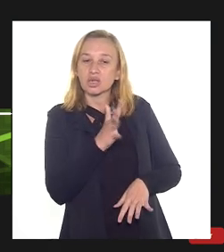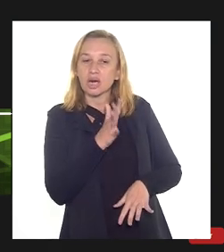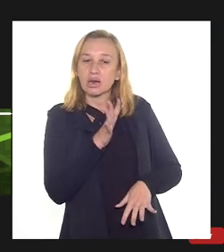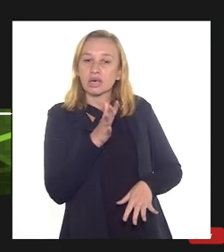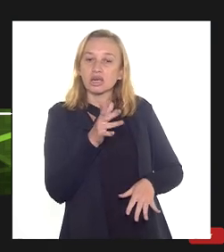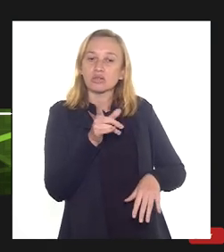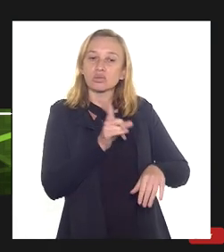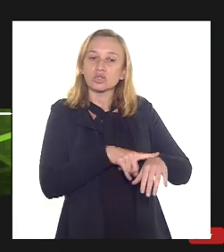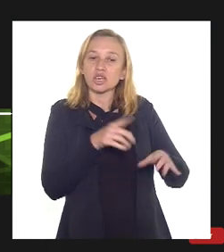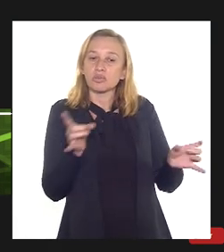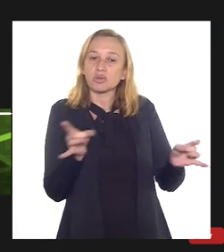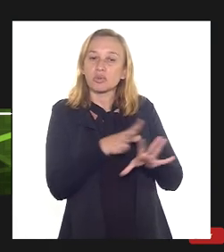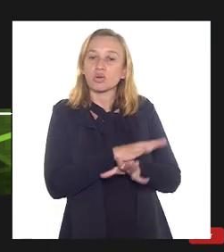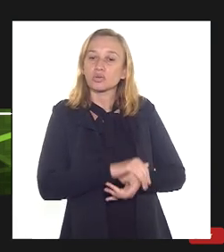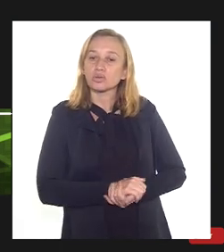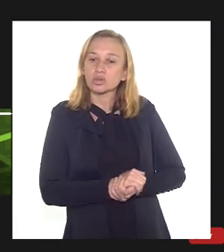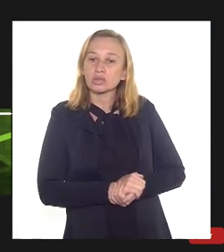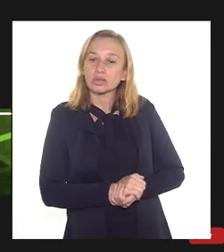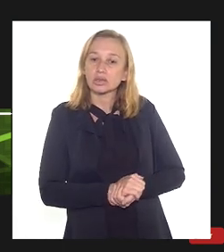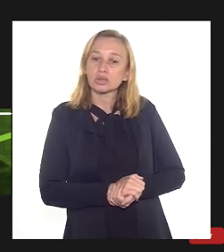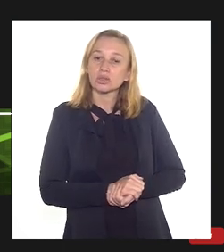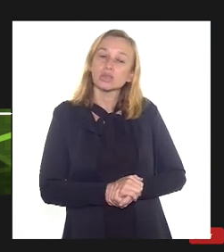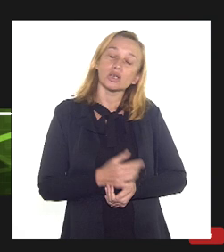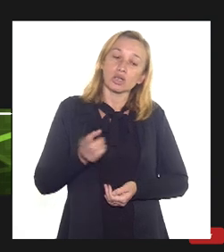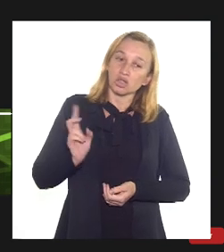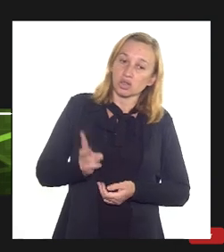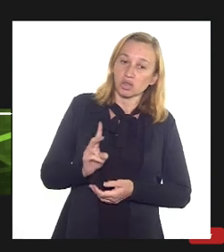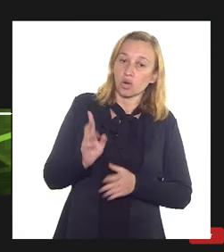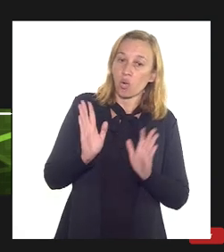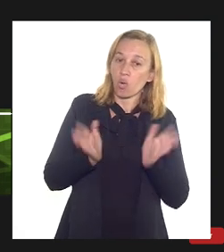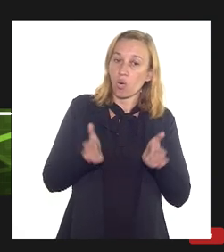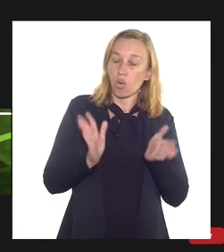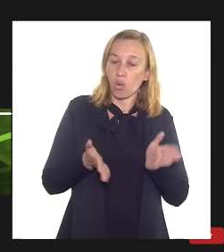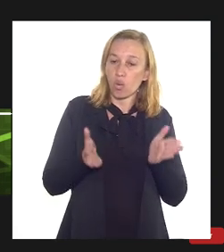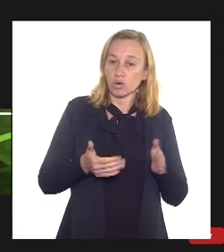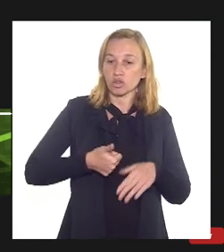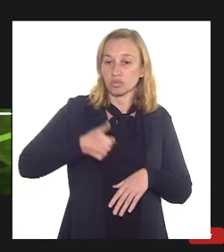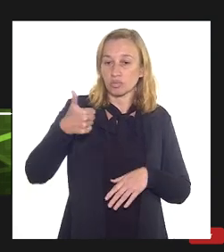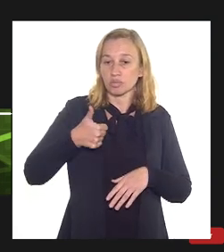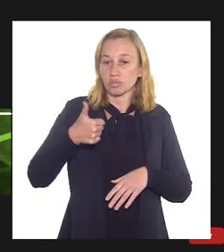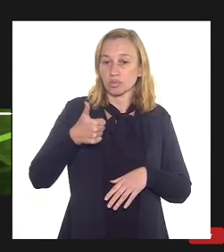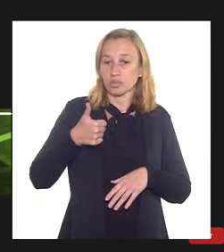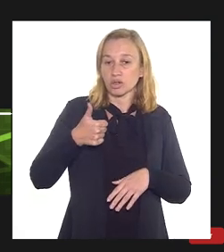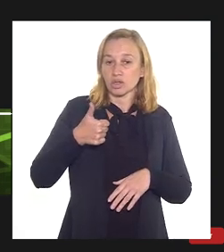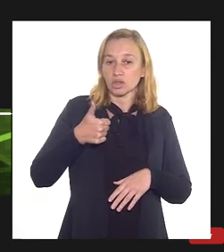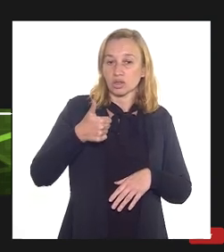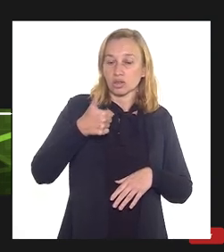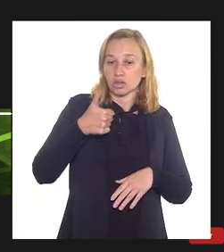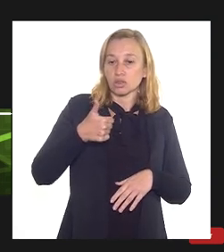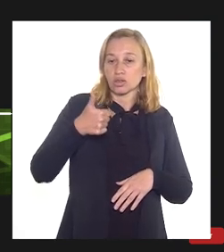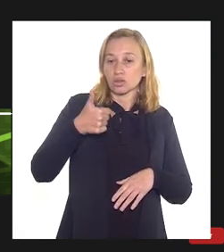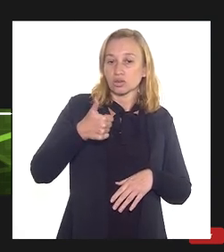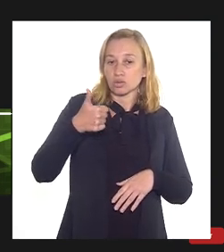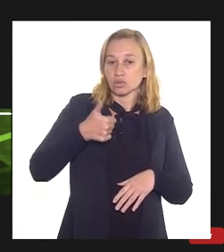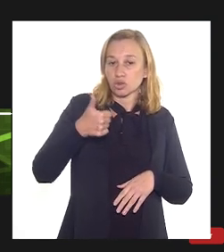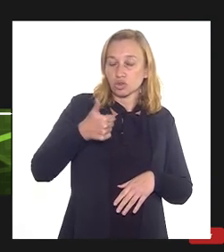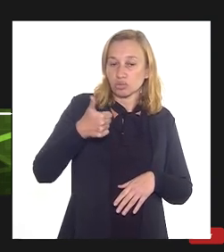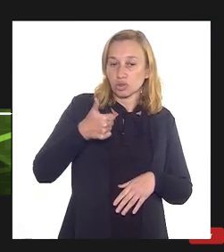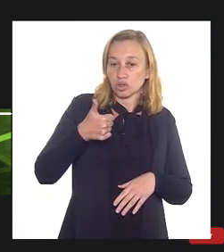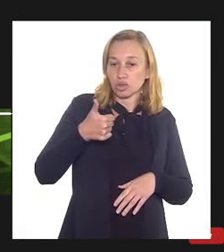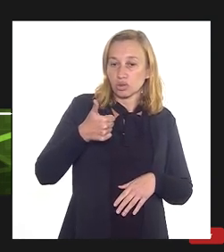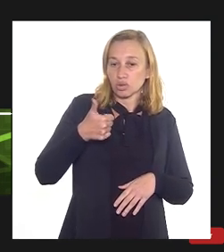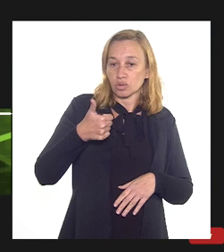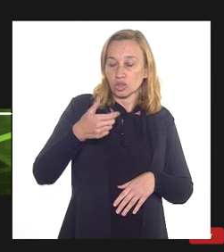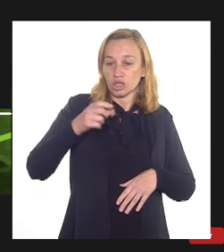de prazo? A minha melhor estimativa de prazo hoje, deputado, é o primeiro semestre de 2023. De 2000 e? 23.